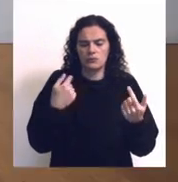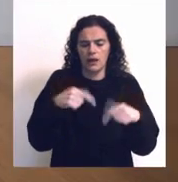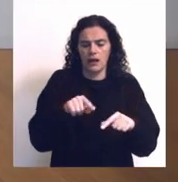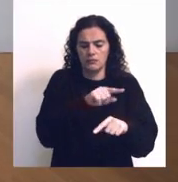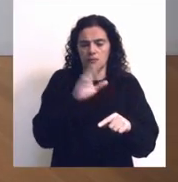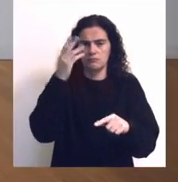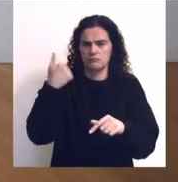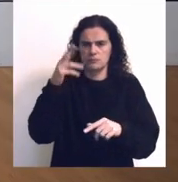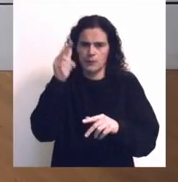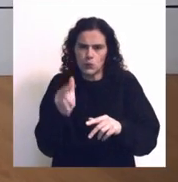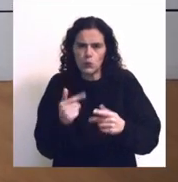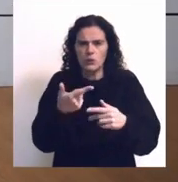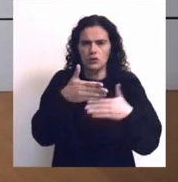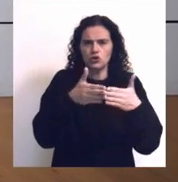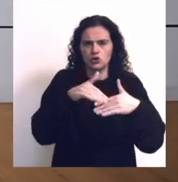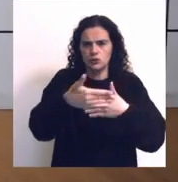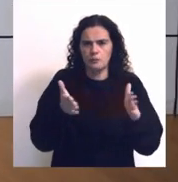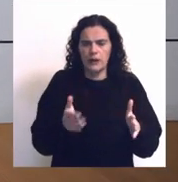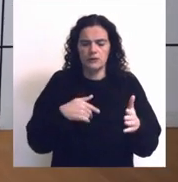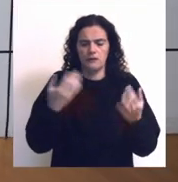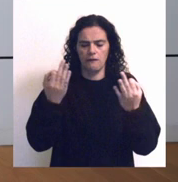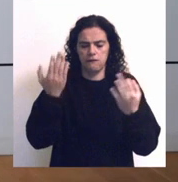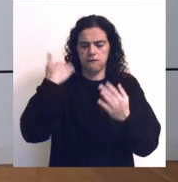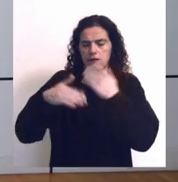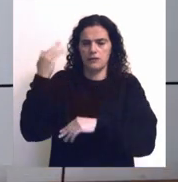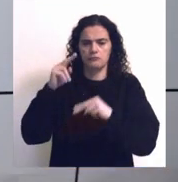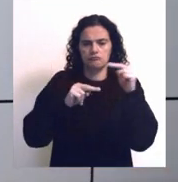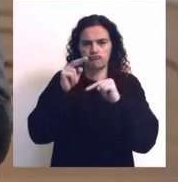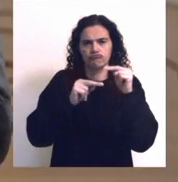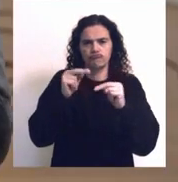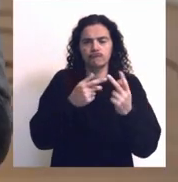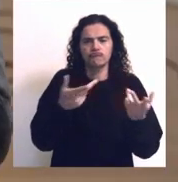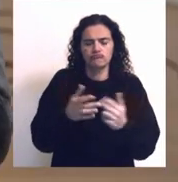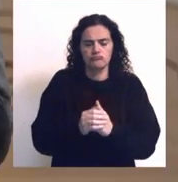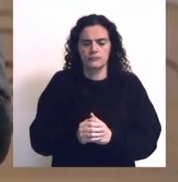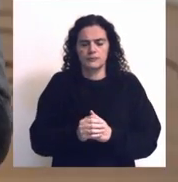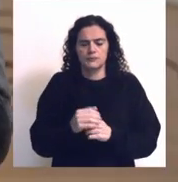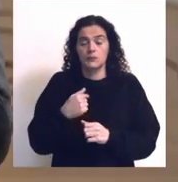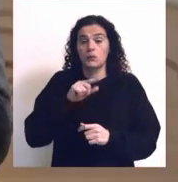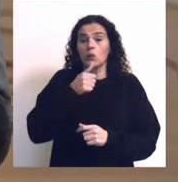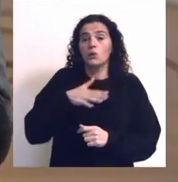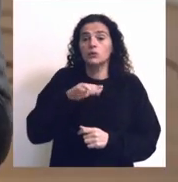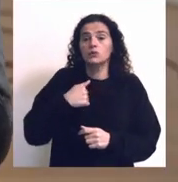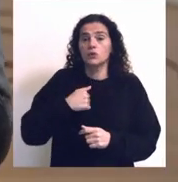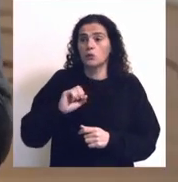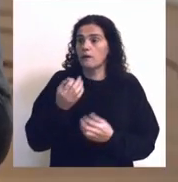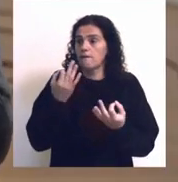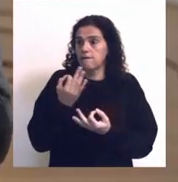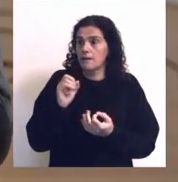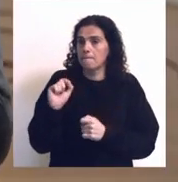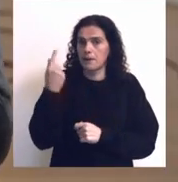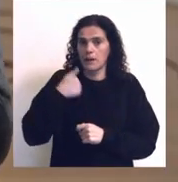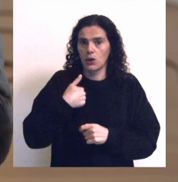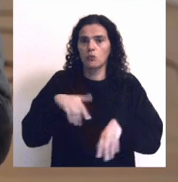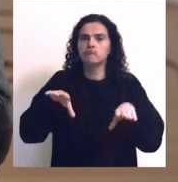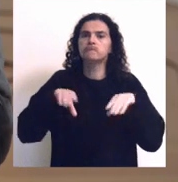foi o momento, aquelas pinturas, aquele espaço, foram construídos, onde eu realmente, pela primeira